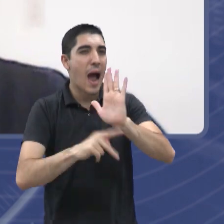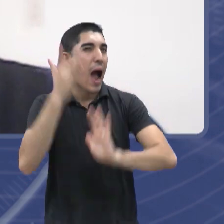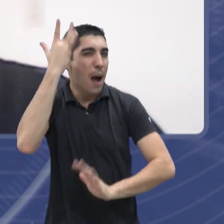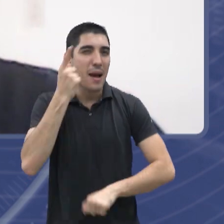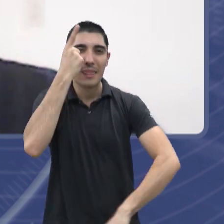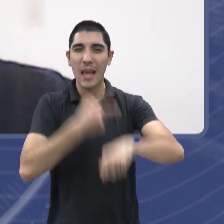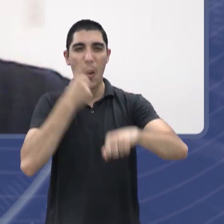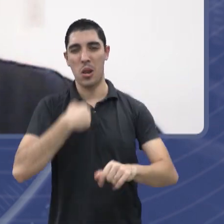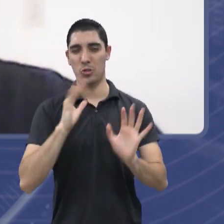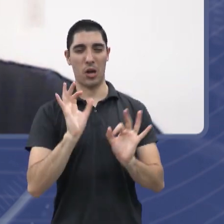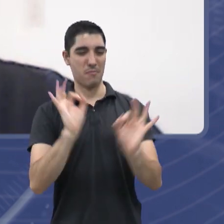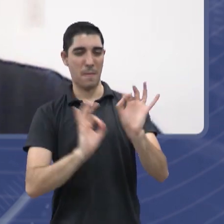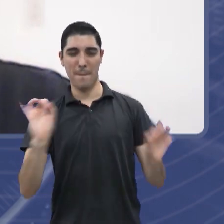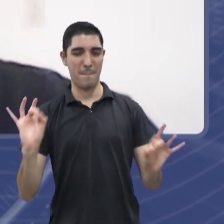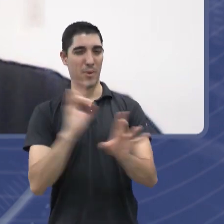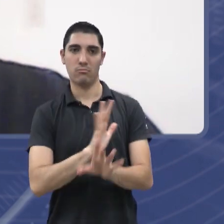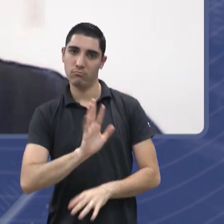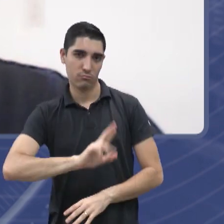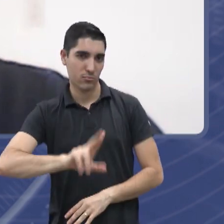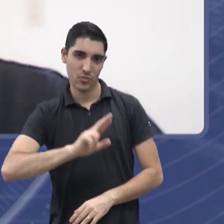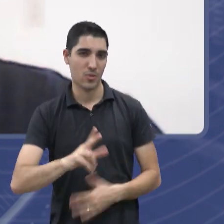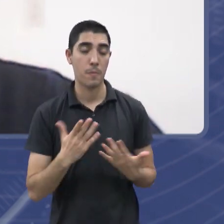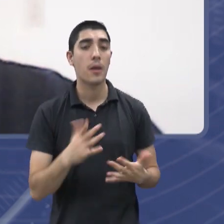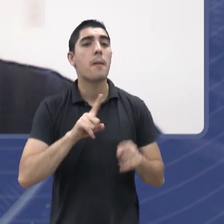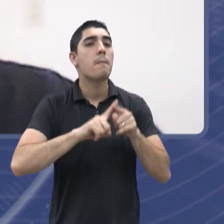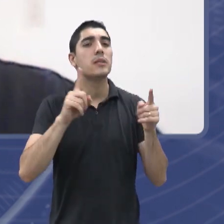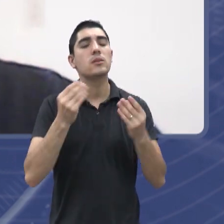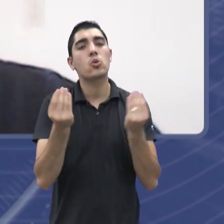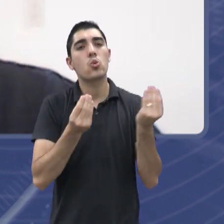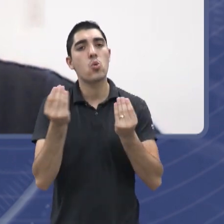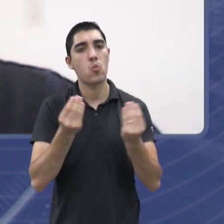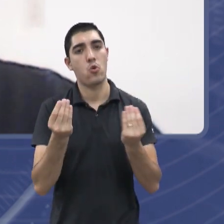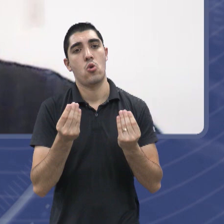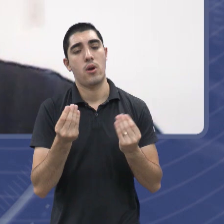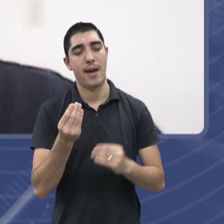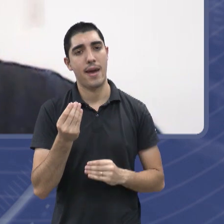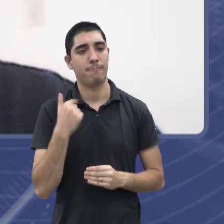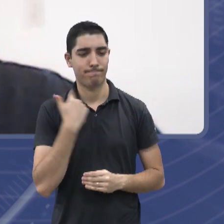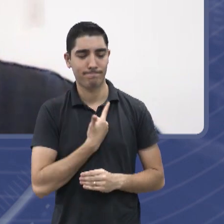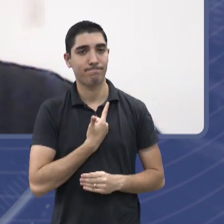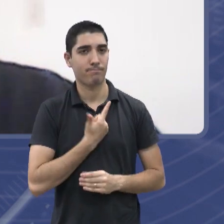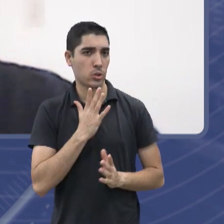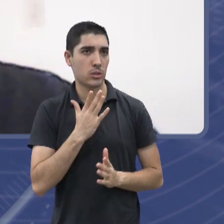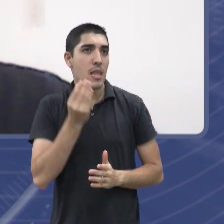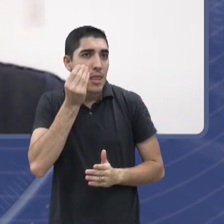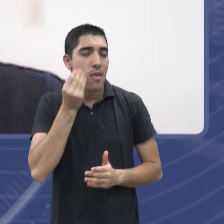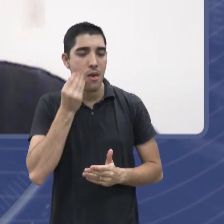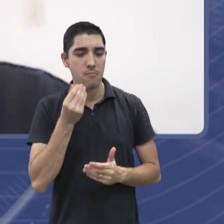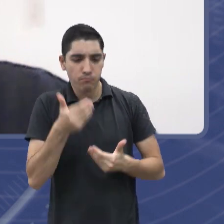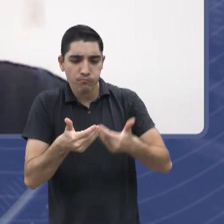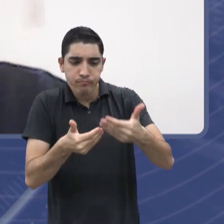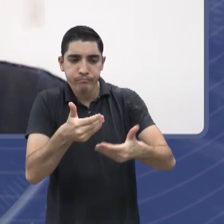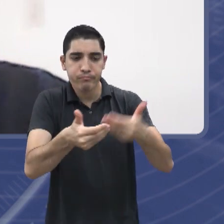assim, dar mais ênfase nesse assunto. Quais caminhos, né, a gente já mencionou alguns aqui, alguns colocados por você, outros pelo André, mas